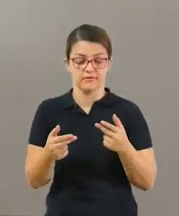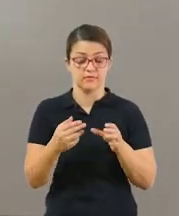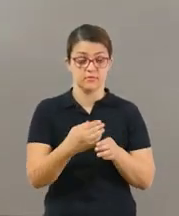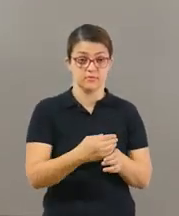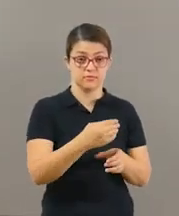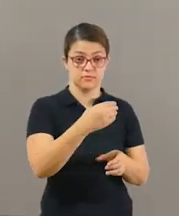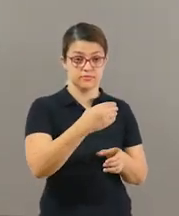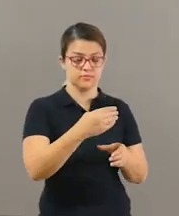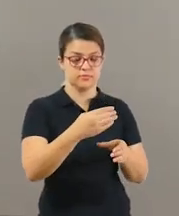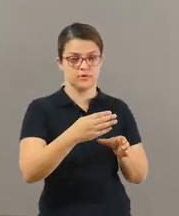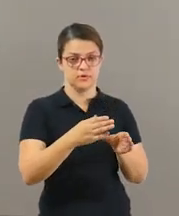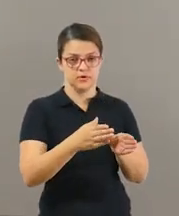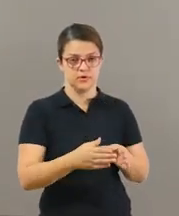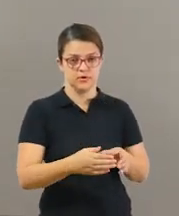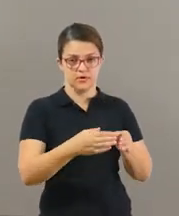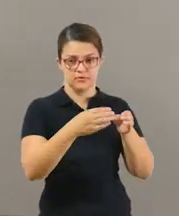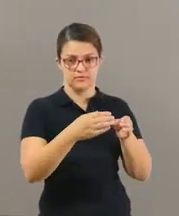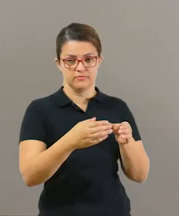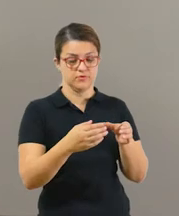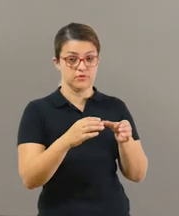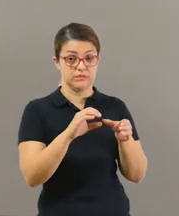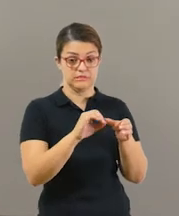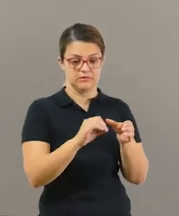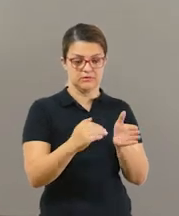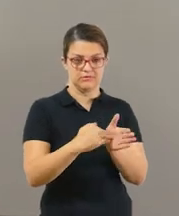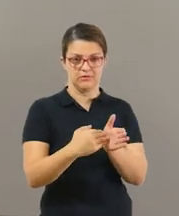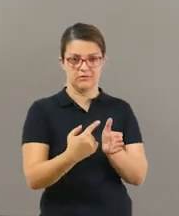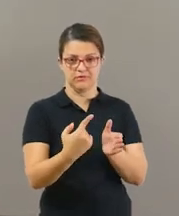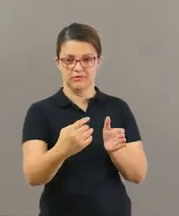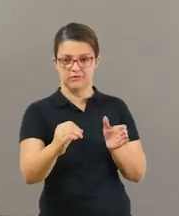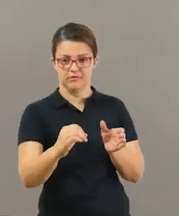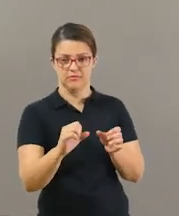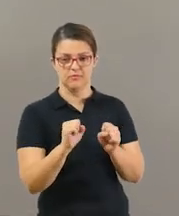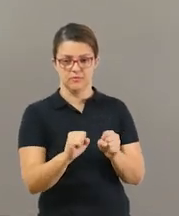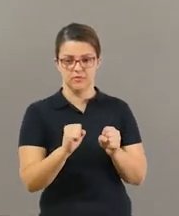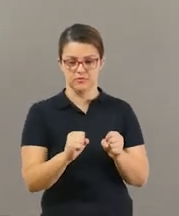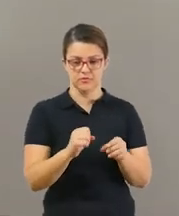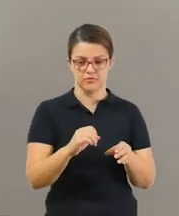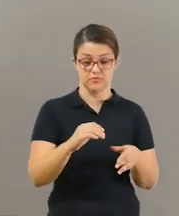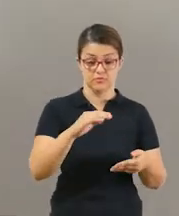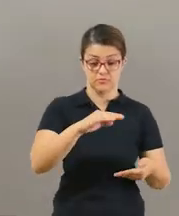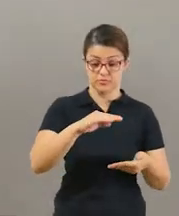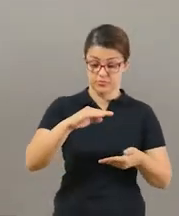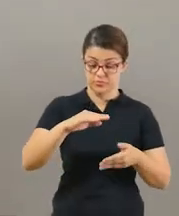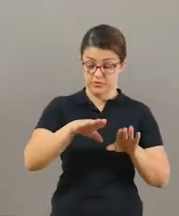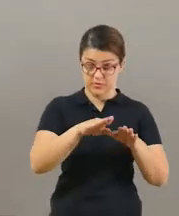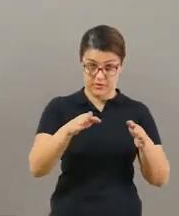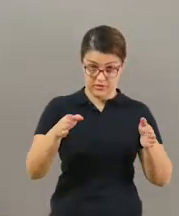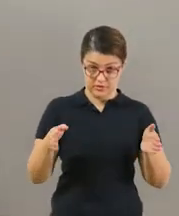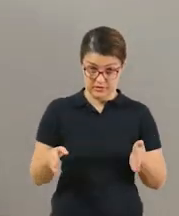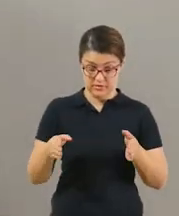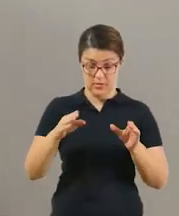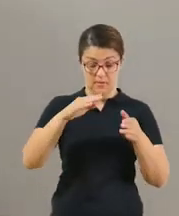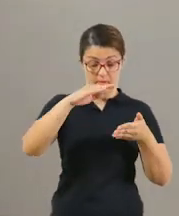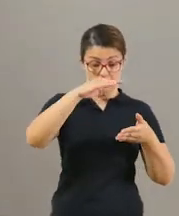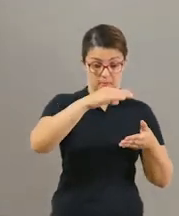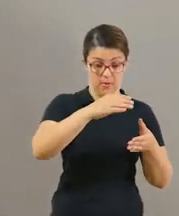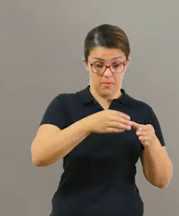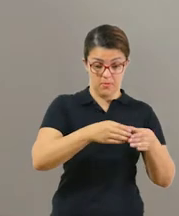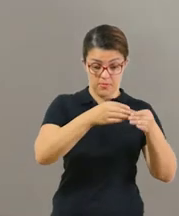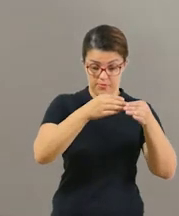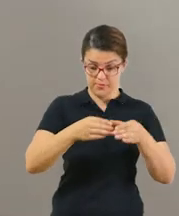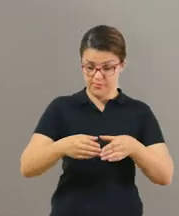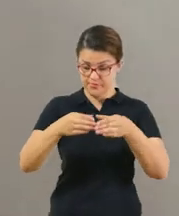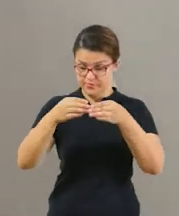números nela. Tudo bem? Números de 0 a 10 para ele ficar mais fácil, tá? E essas garrafas se posicionam na mesa, várias,